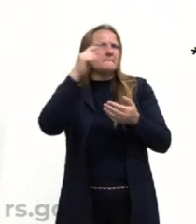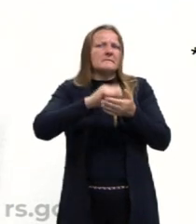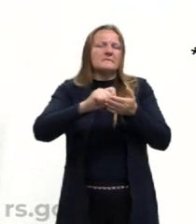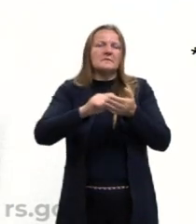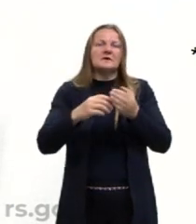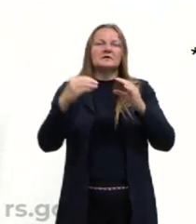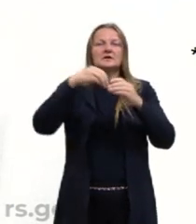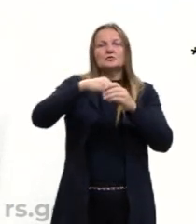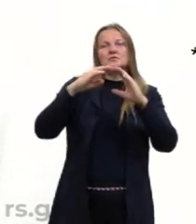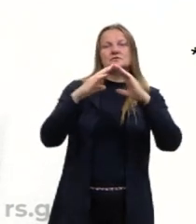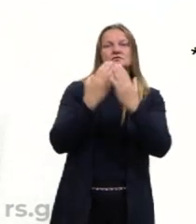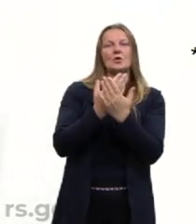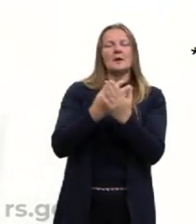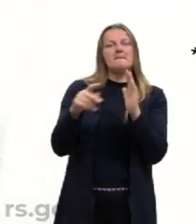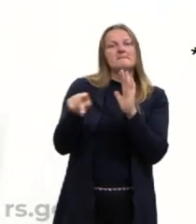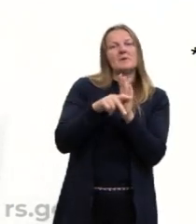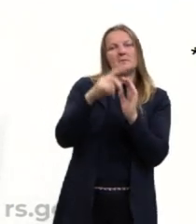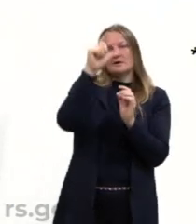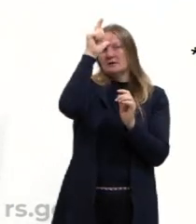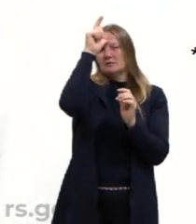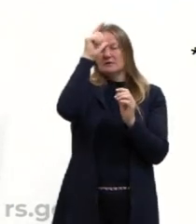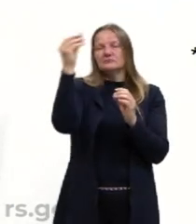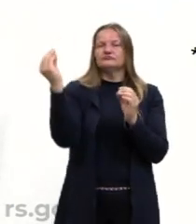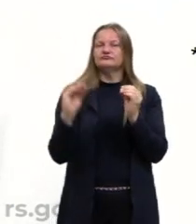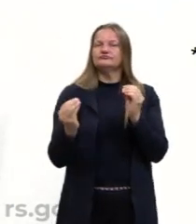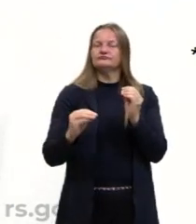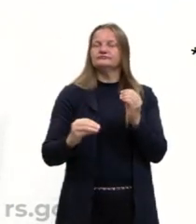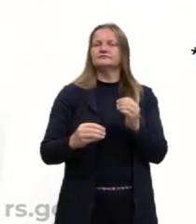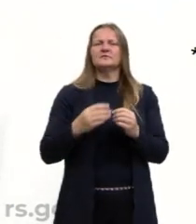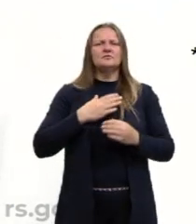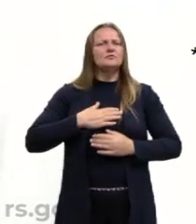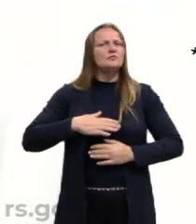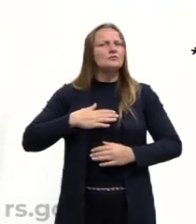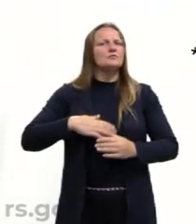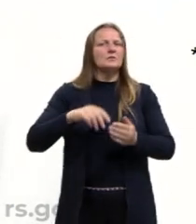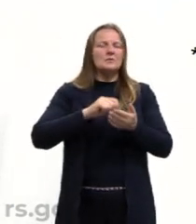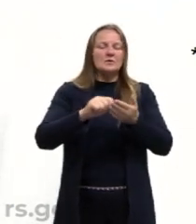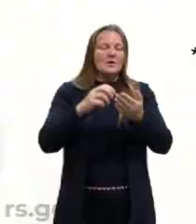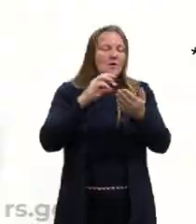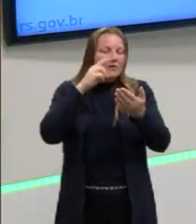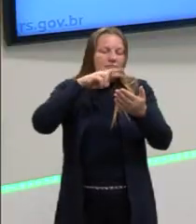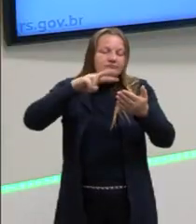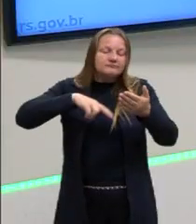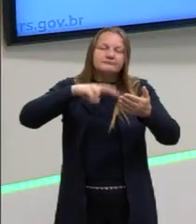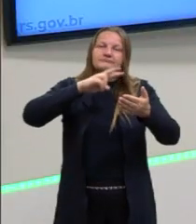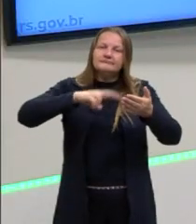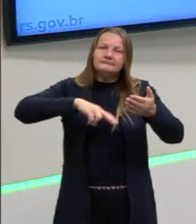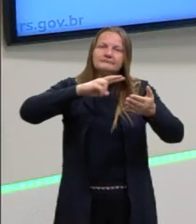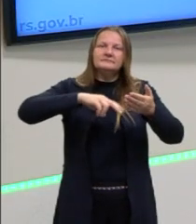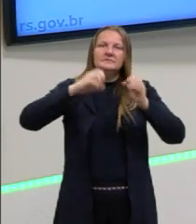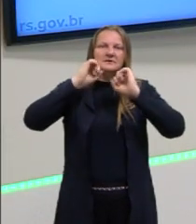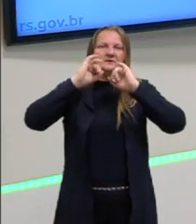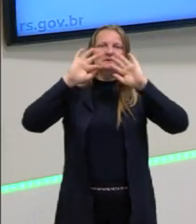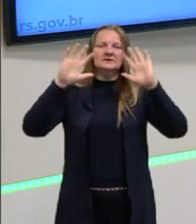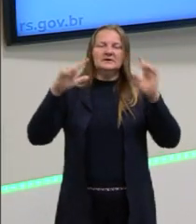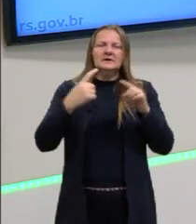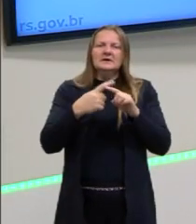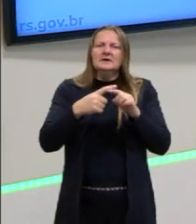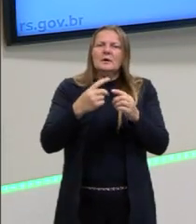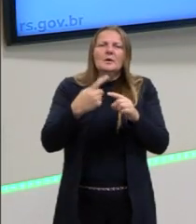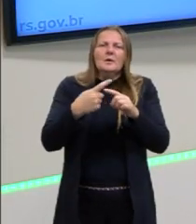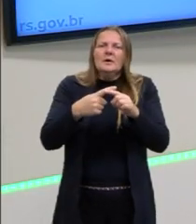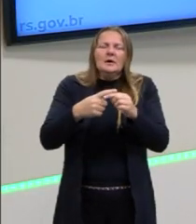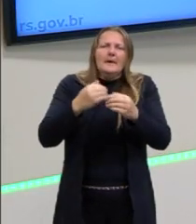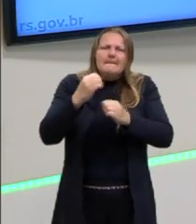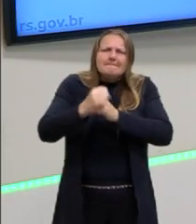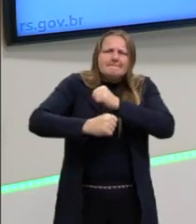abordam temas diferentes e transitam de formas tranquilas, e como ela teve uma duração por